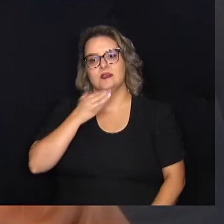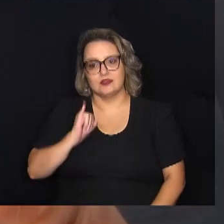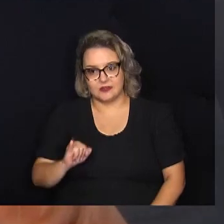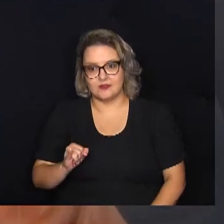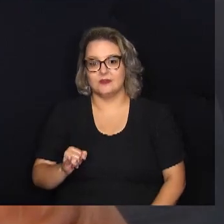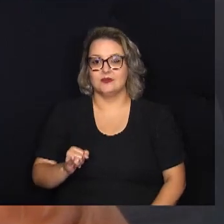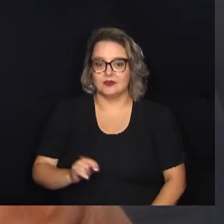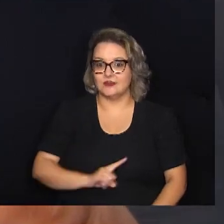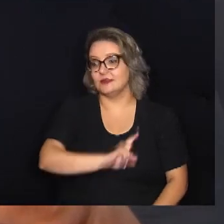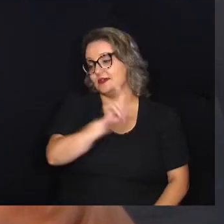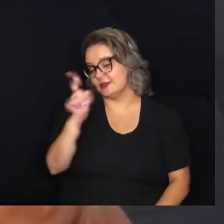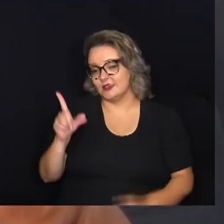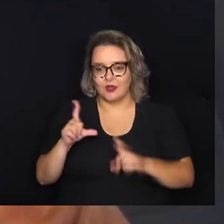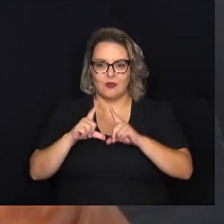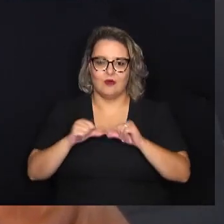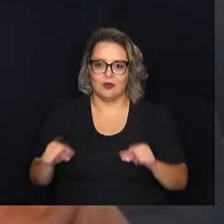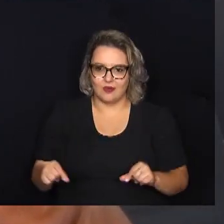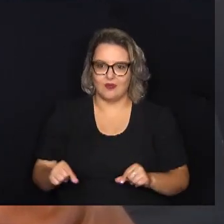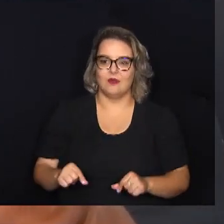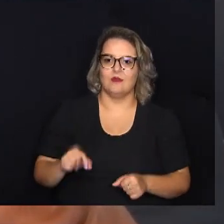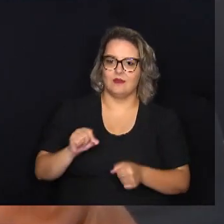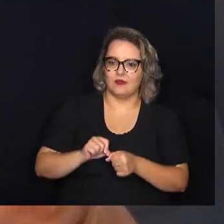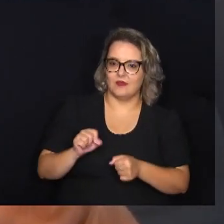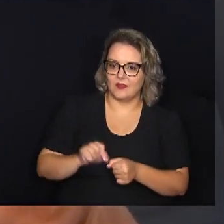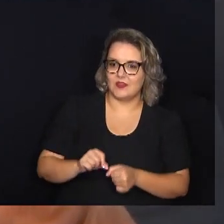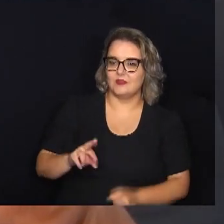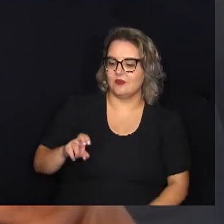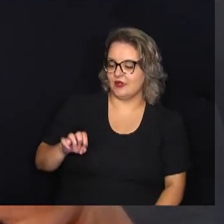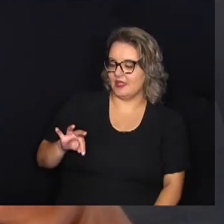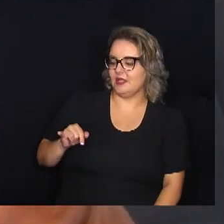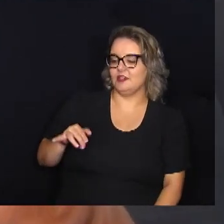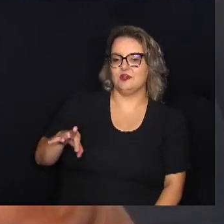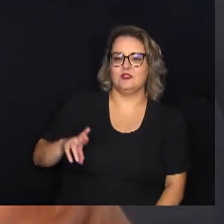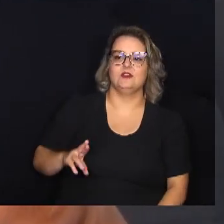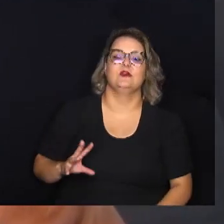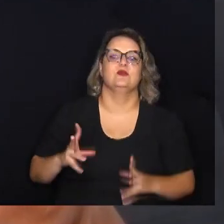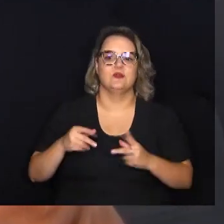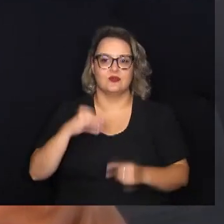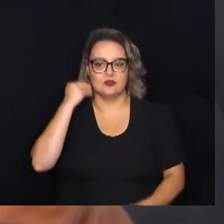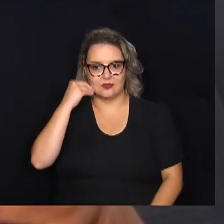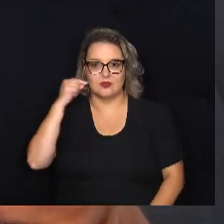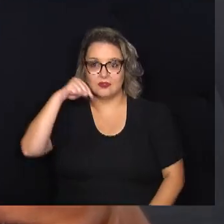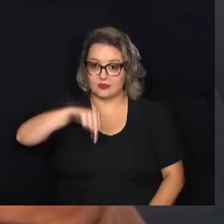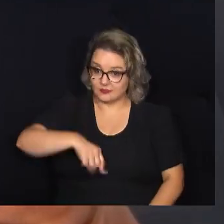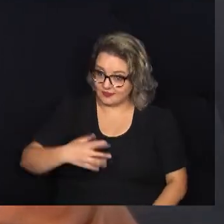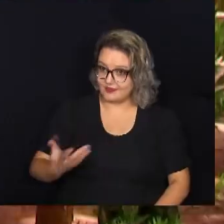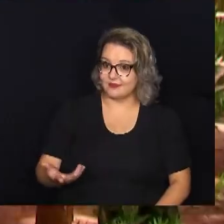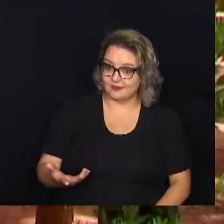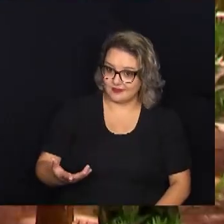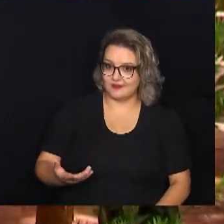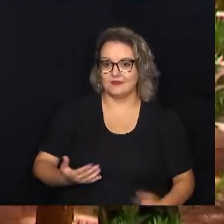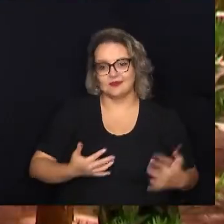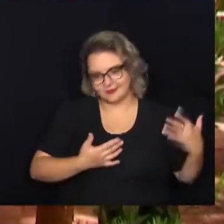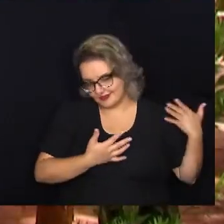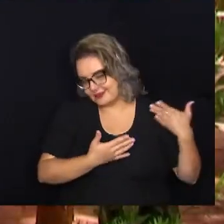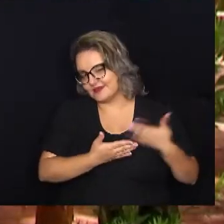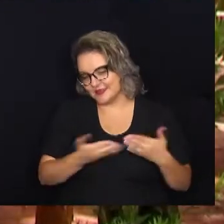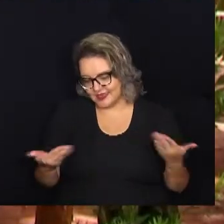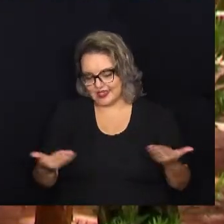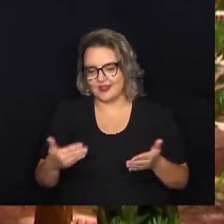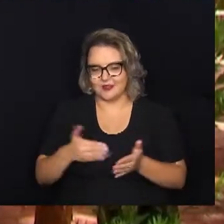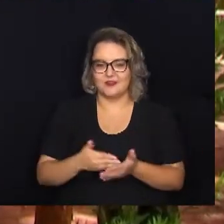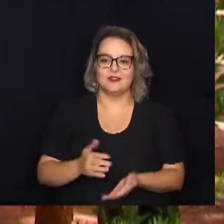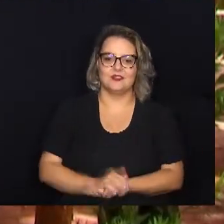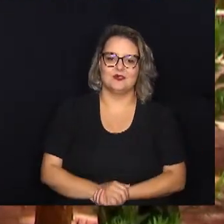Fui para Brasília, participei de um retiro em Brasília. Tudo com a experiência que nós tivemos aqui e carregamos até hoje. Atualmente,